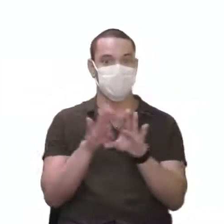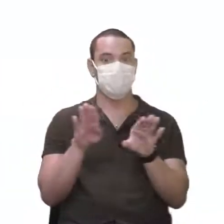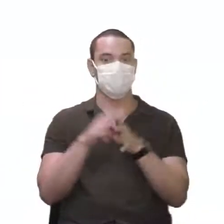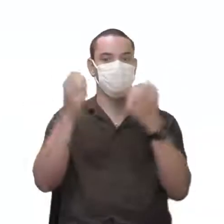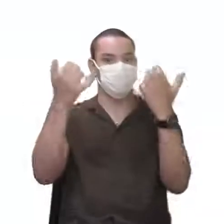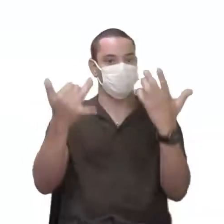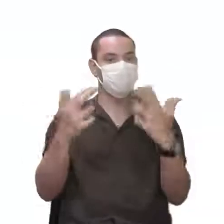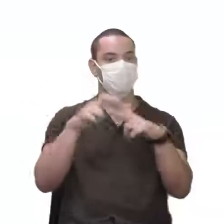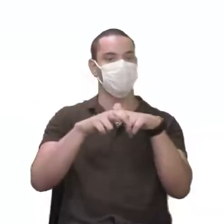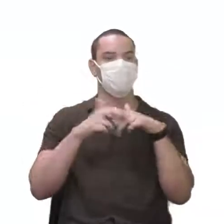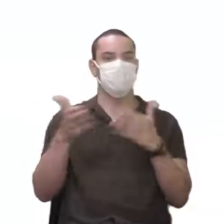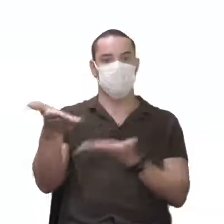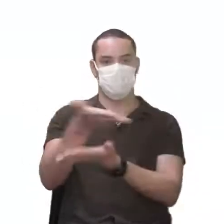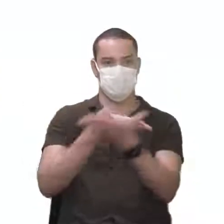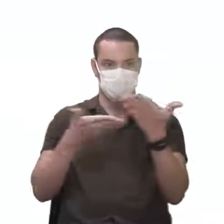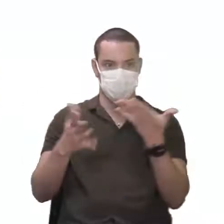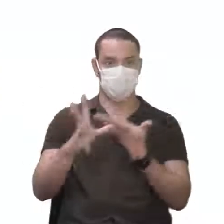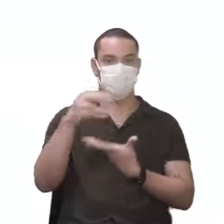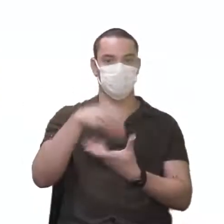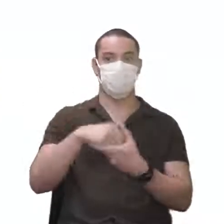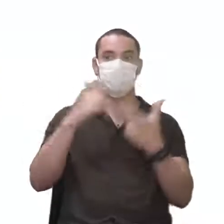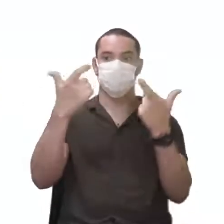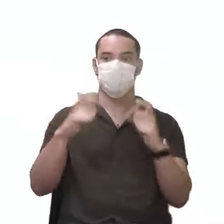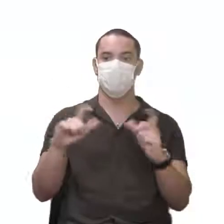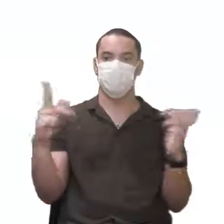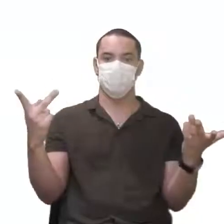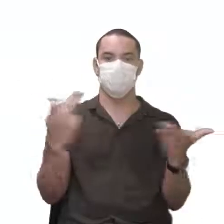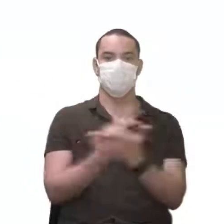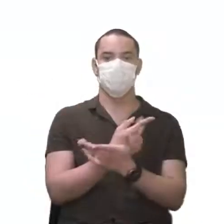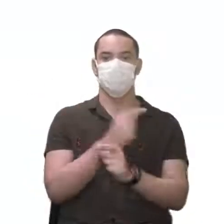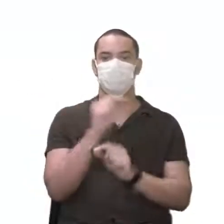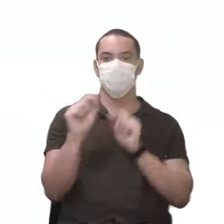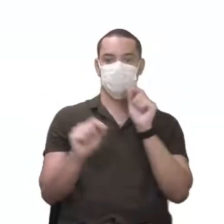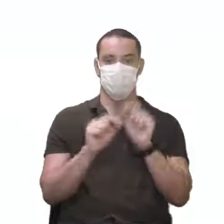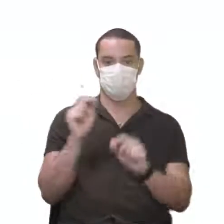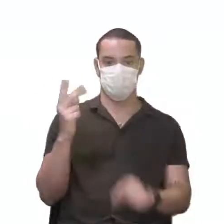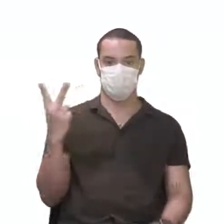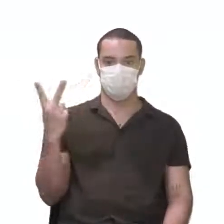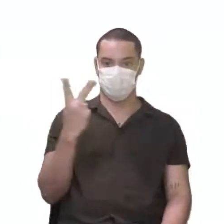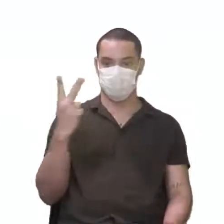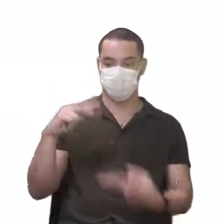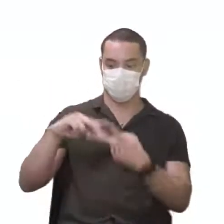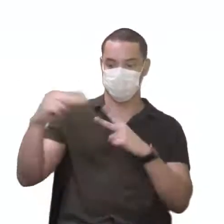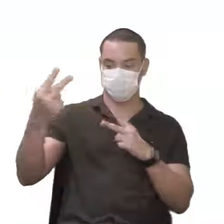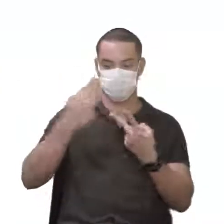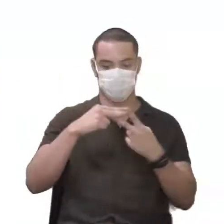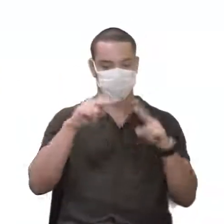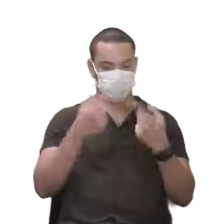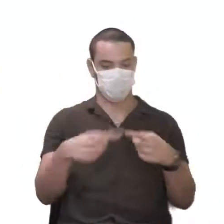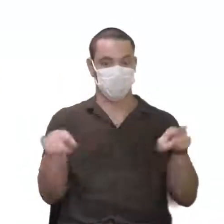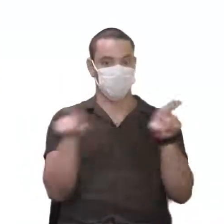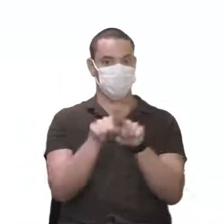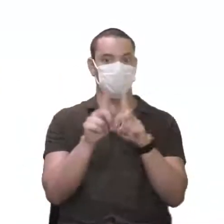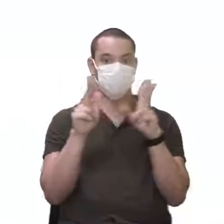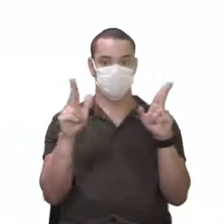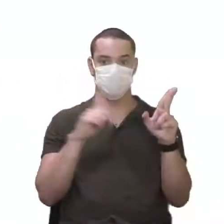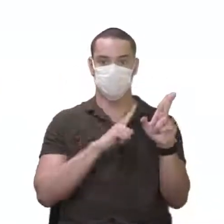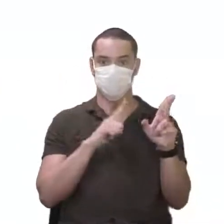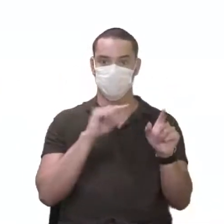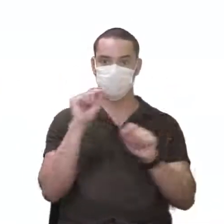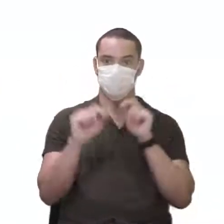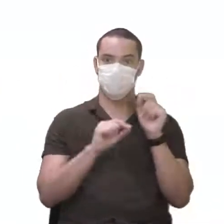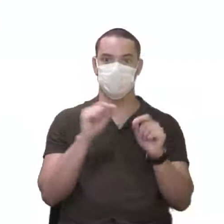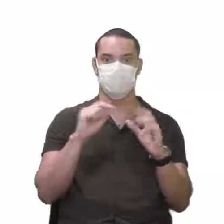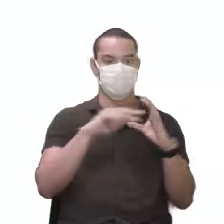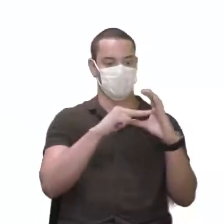Então, as interações gênicas são aquelas onde? Entre pares de homólogos, você tem a interação de um alelo com o